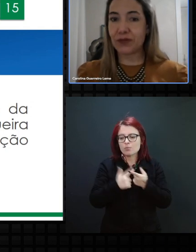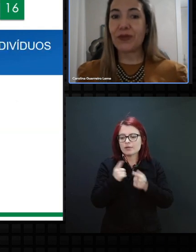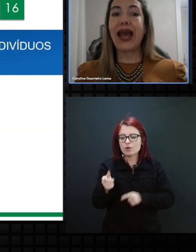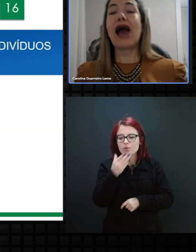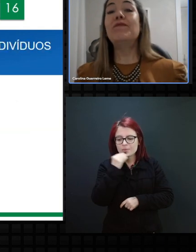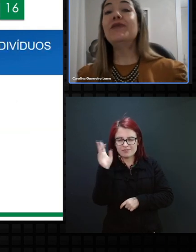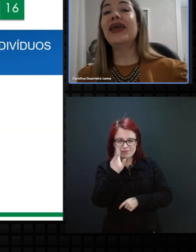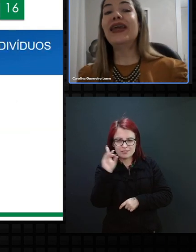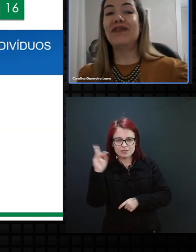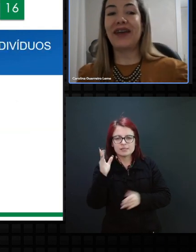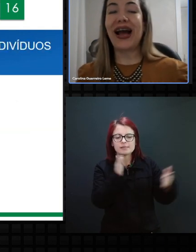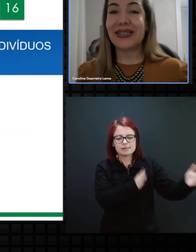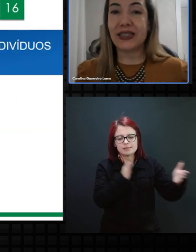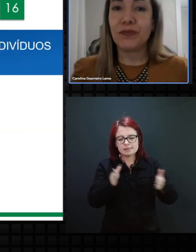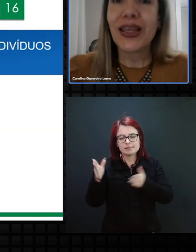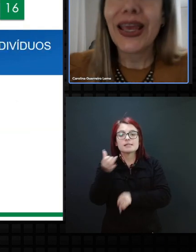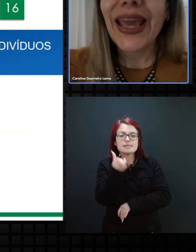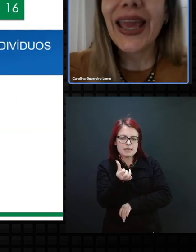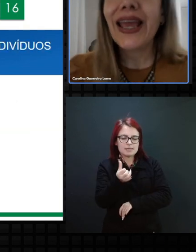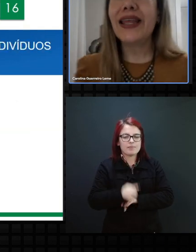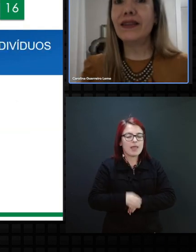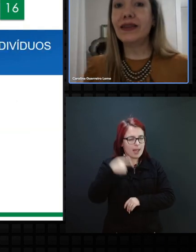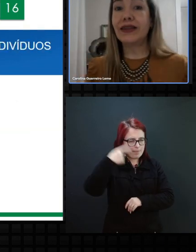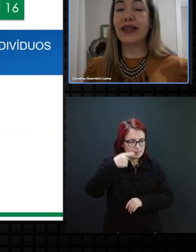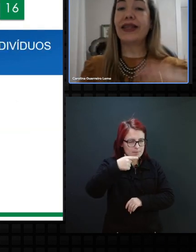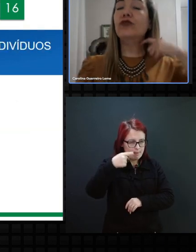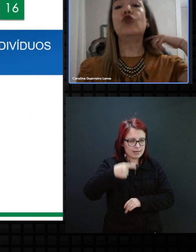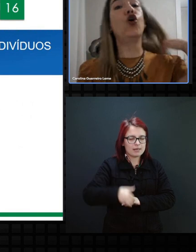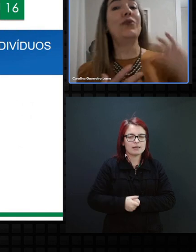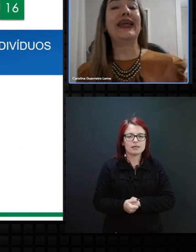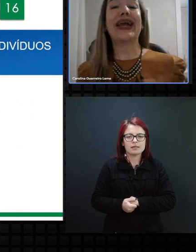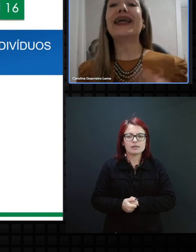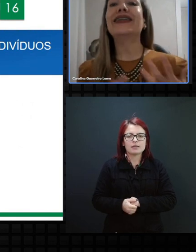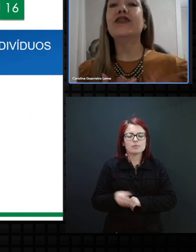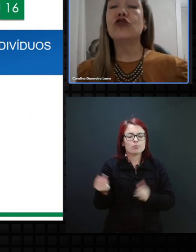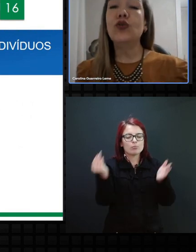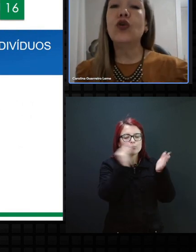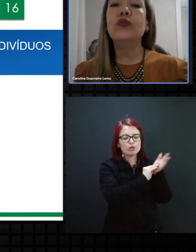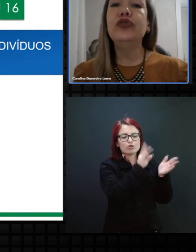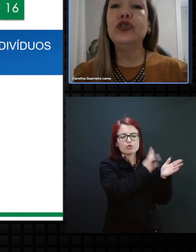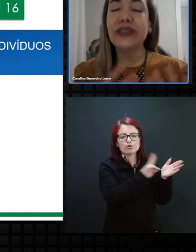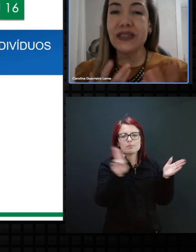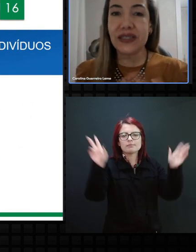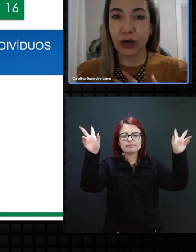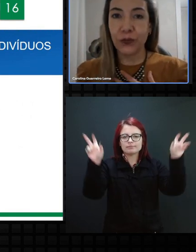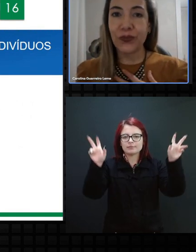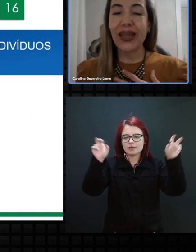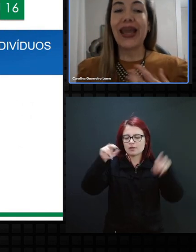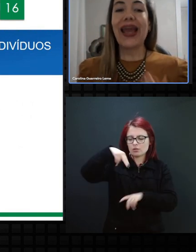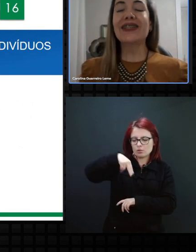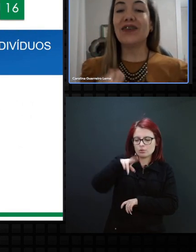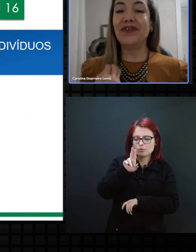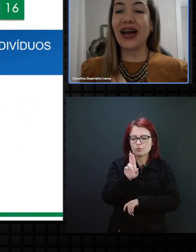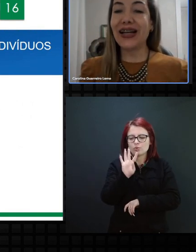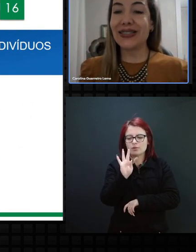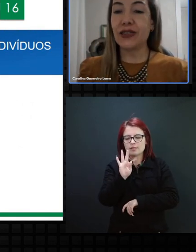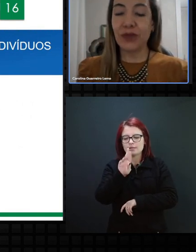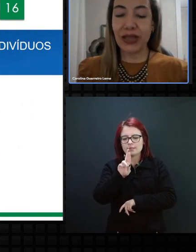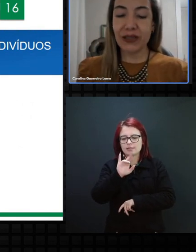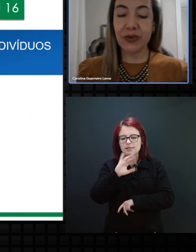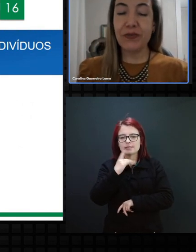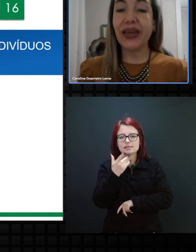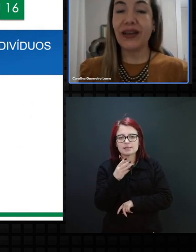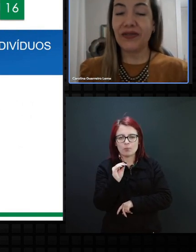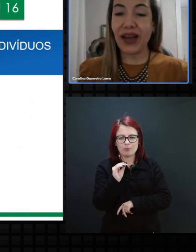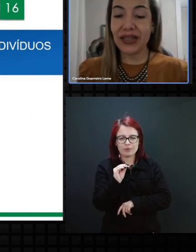fases. A primeira fase, ele deu um nome, ele caracterizou como nutrição. Essa fase,